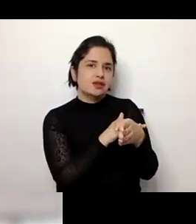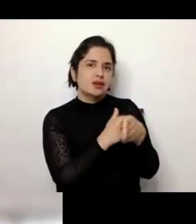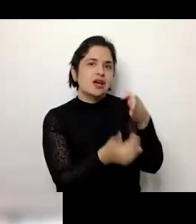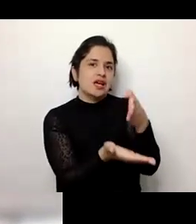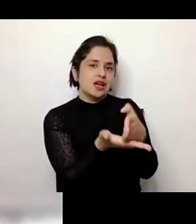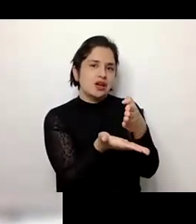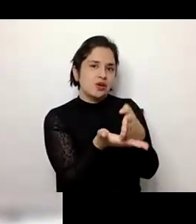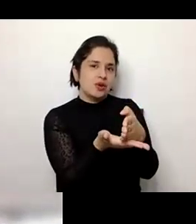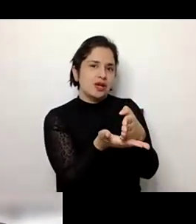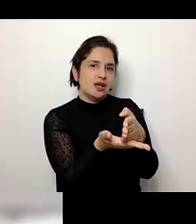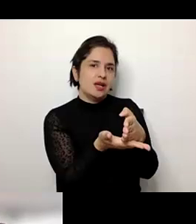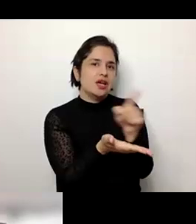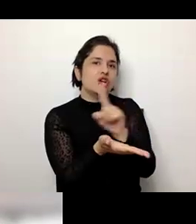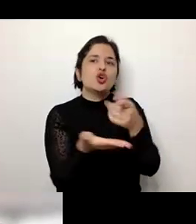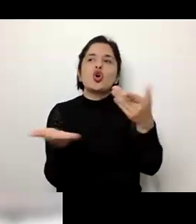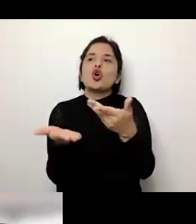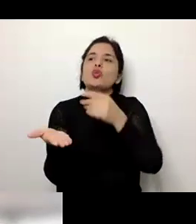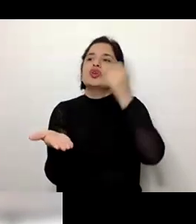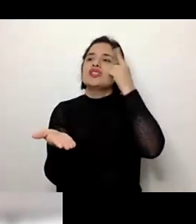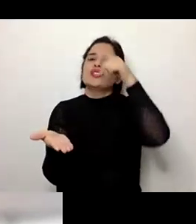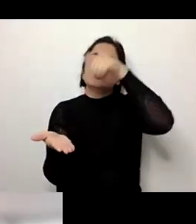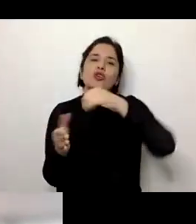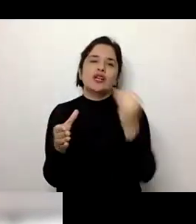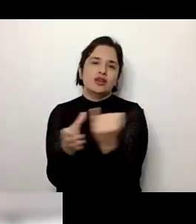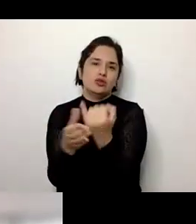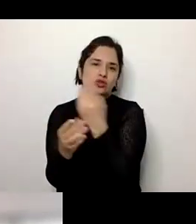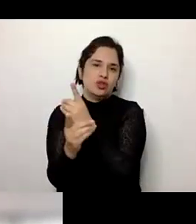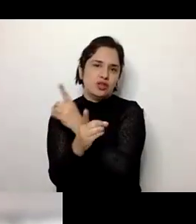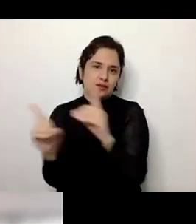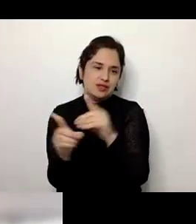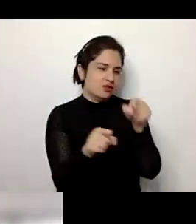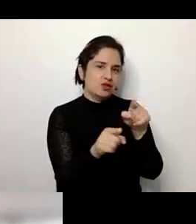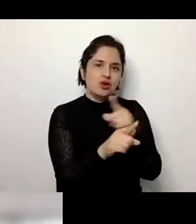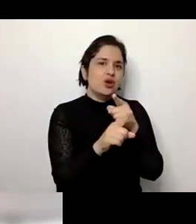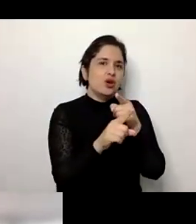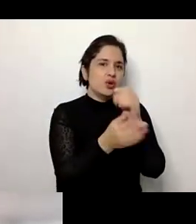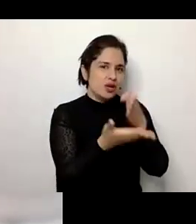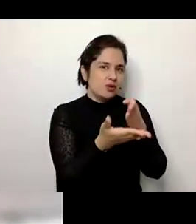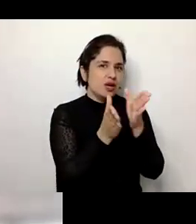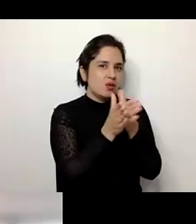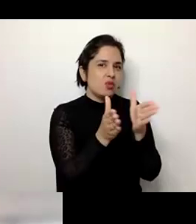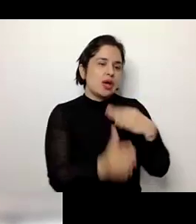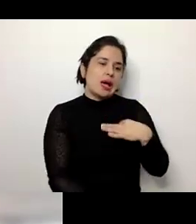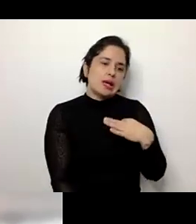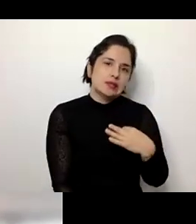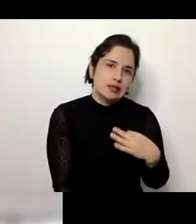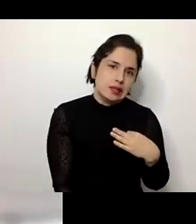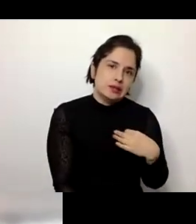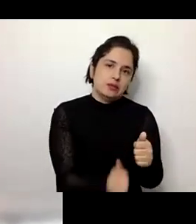justamente não é como se entendia hoje em dia, por exemplo, a inclusão e a diversidade, mas um tipo de escola que ainda era muito assistencial e